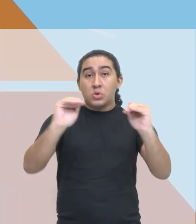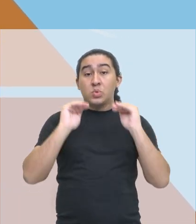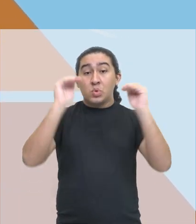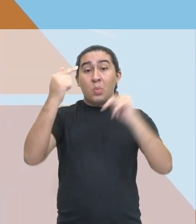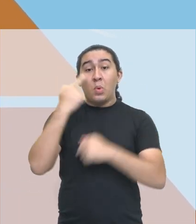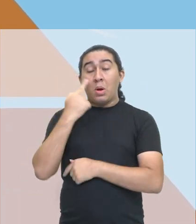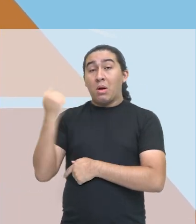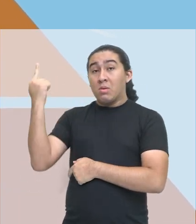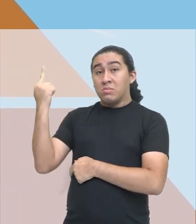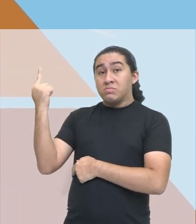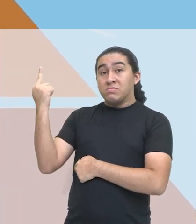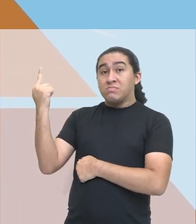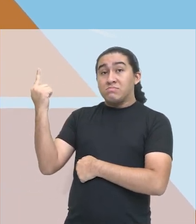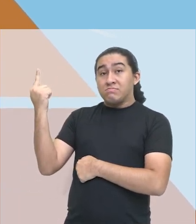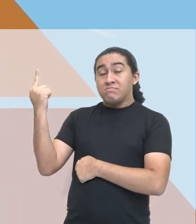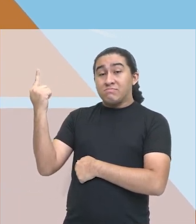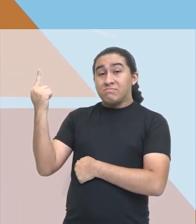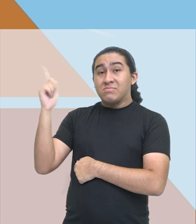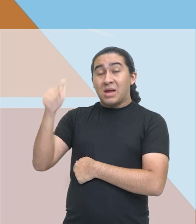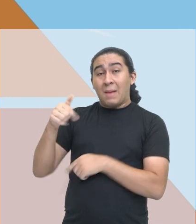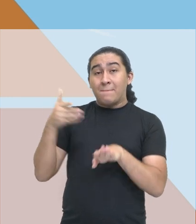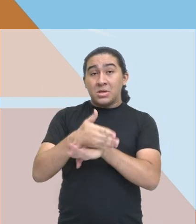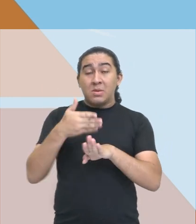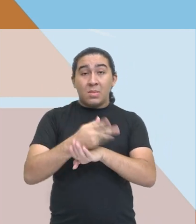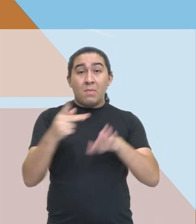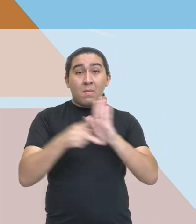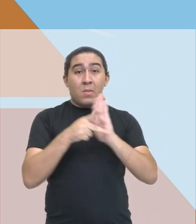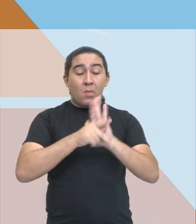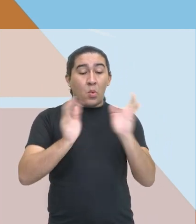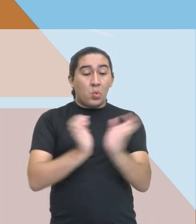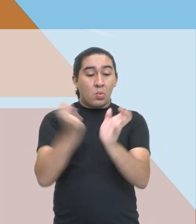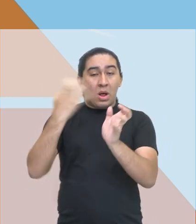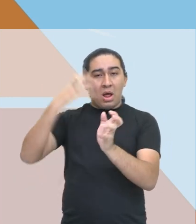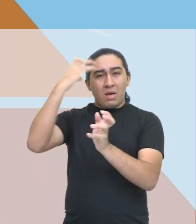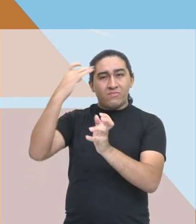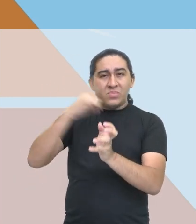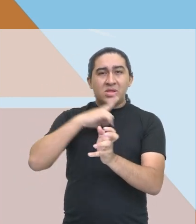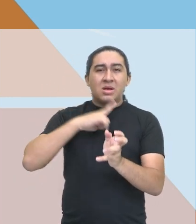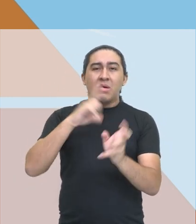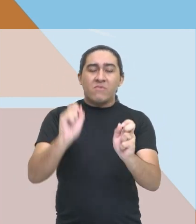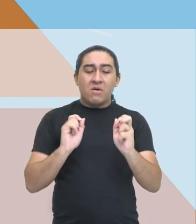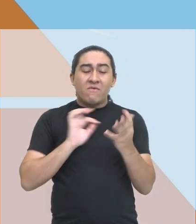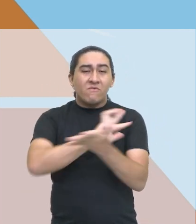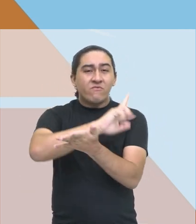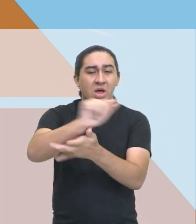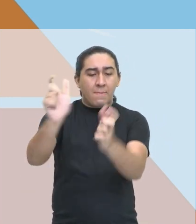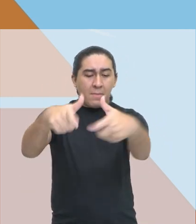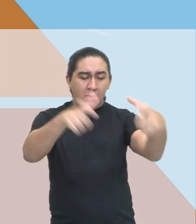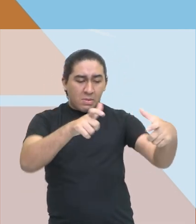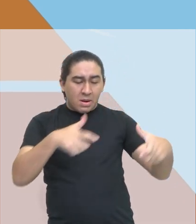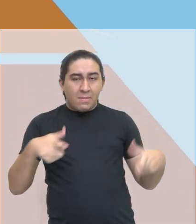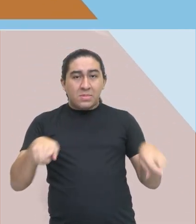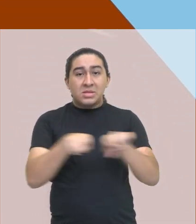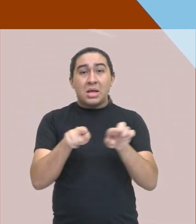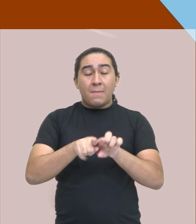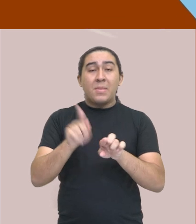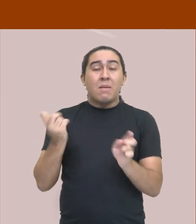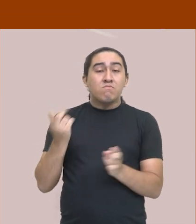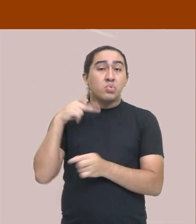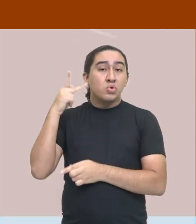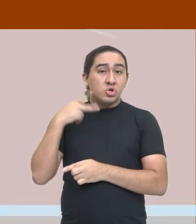estavam os patrícios, membros da aristocracia romana, que detinham grandes propriedades e poder político.